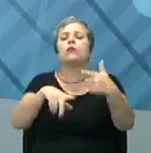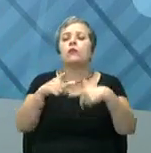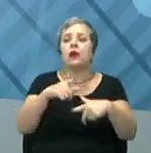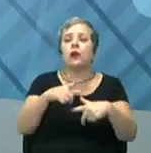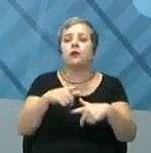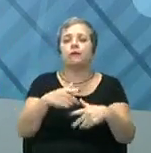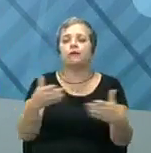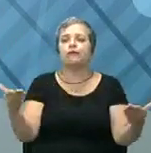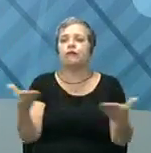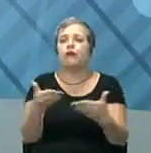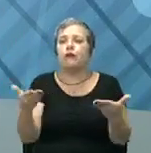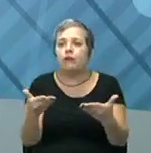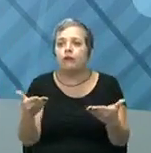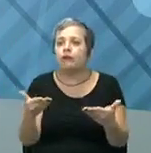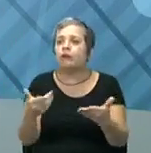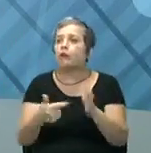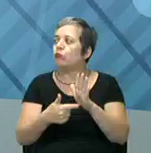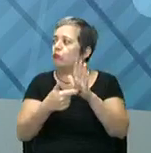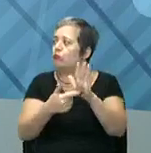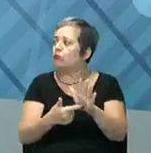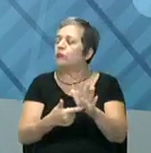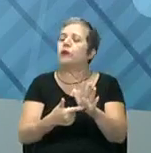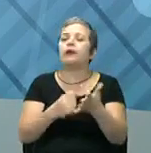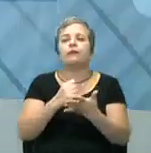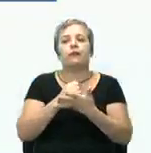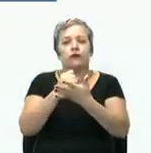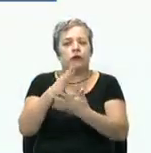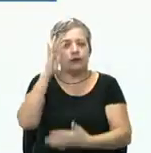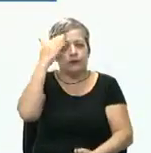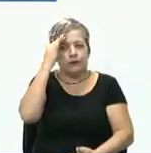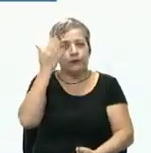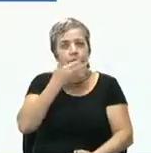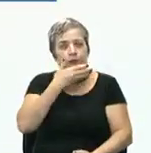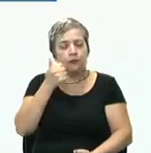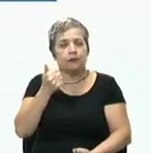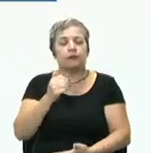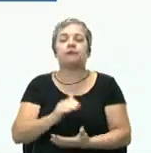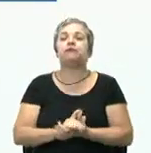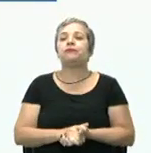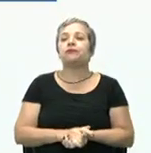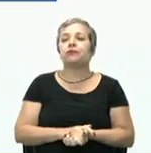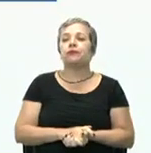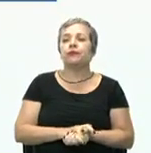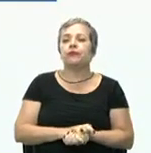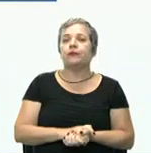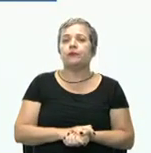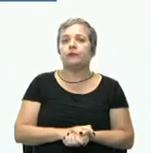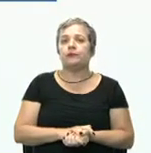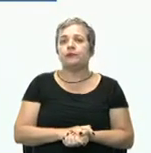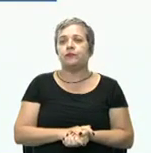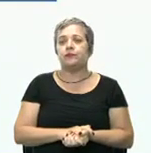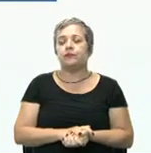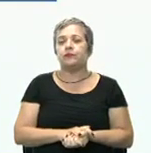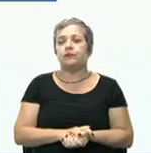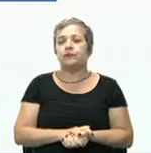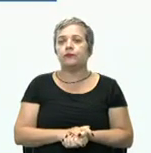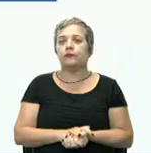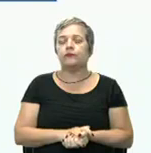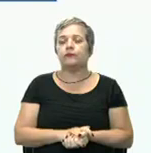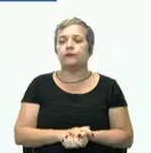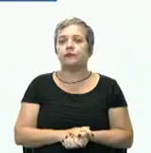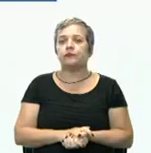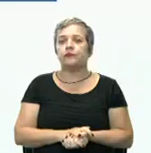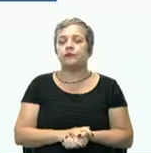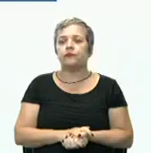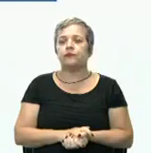ela na atualidade? Trouxe um esquema para facilitar para você. Vamos entender um todo? Professora, mas eu tenho uma dúvida.